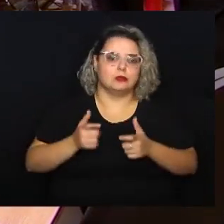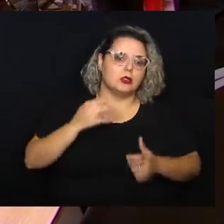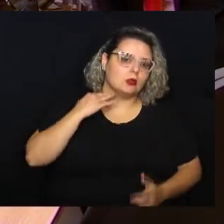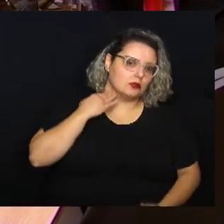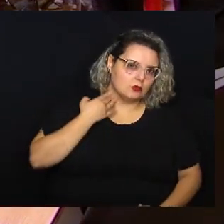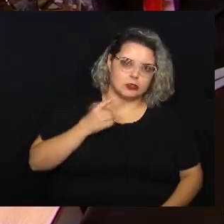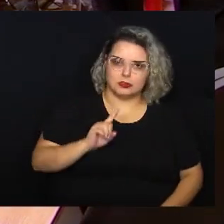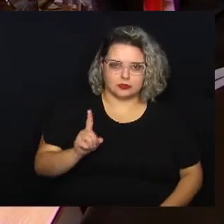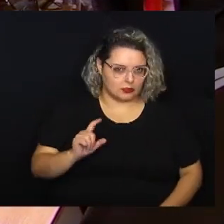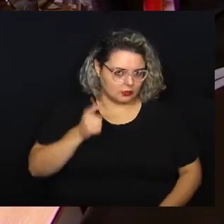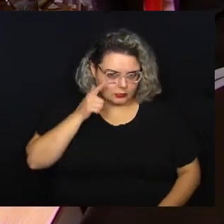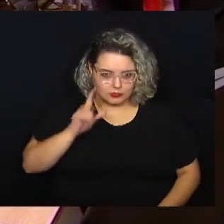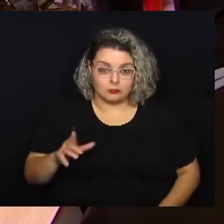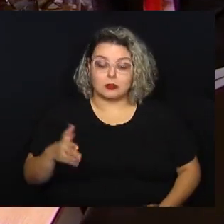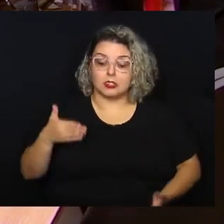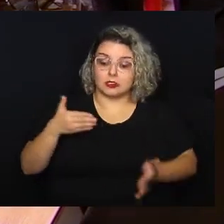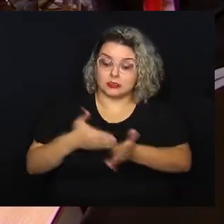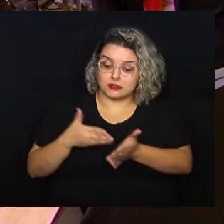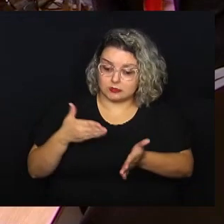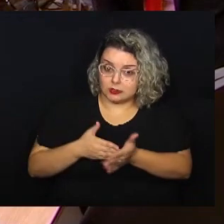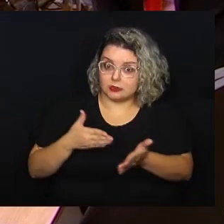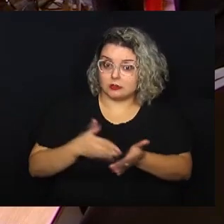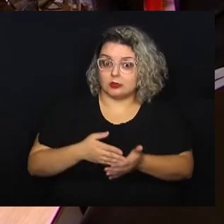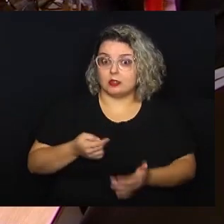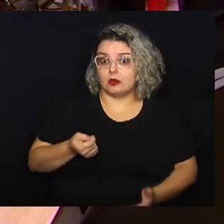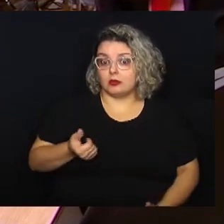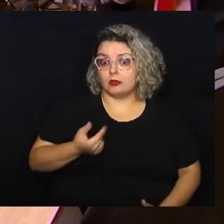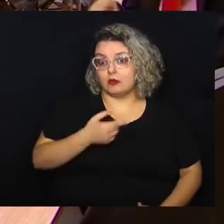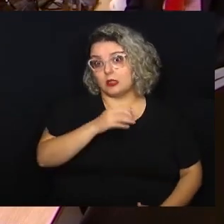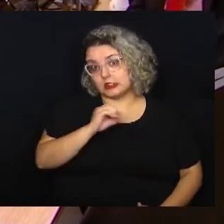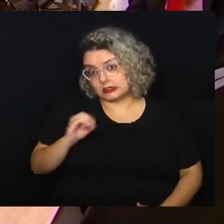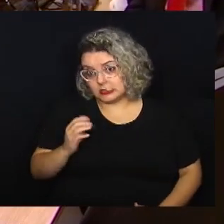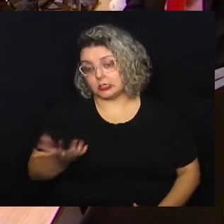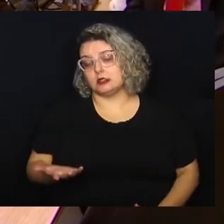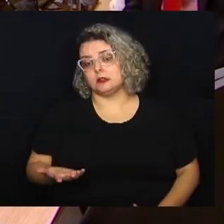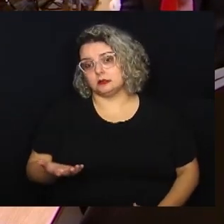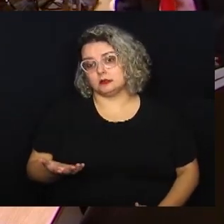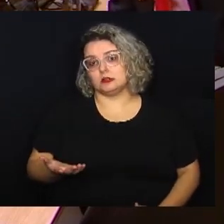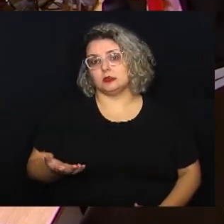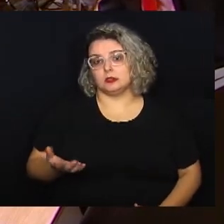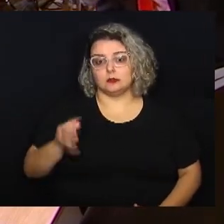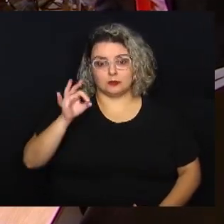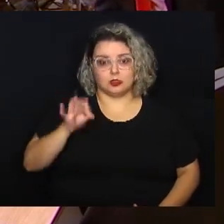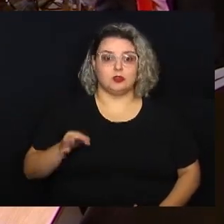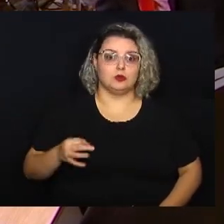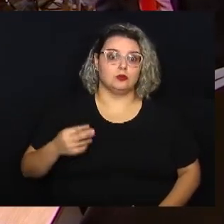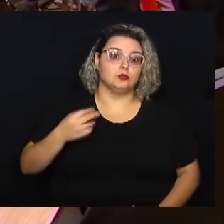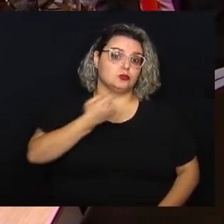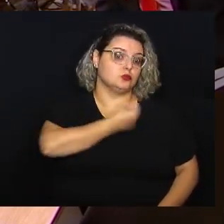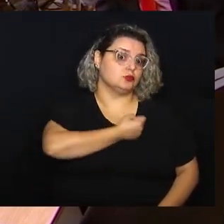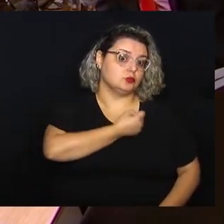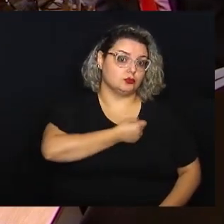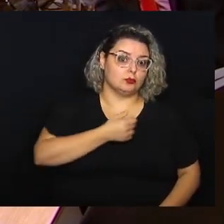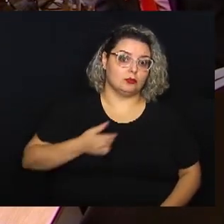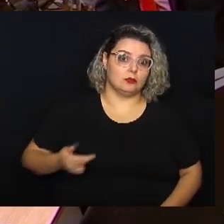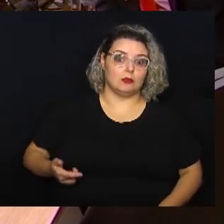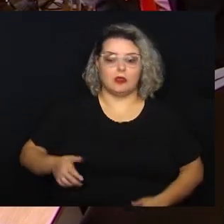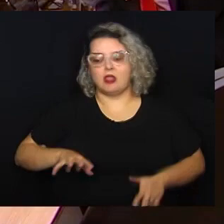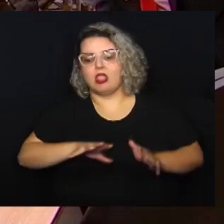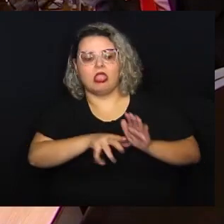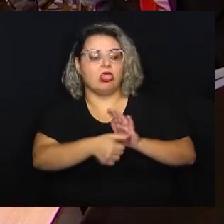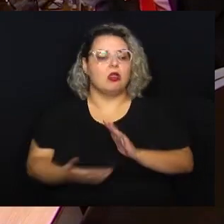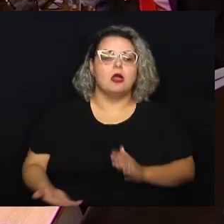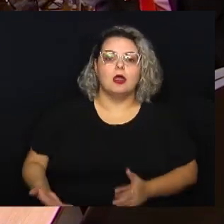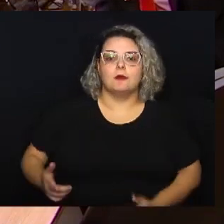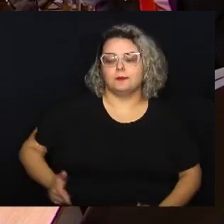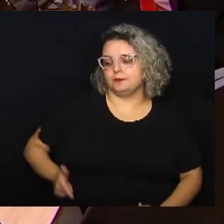banco, não reduziu, mas ele restringiu praticamente a quase zero o número de assaltos que se tinham, né? Quando você entrava